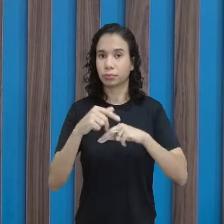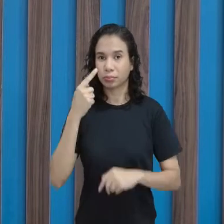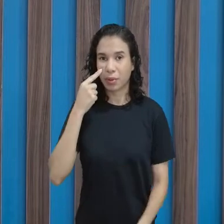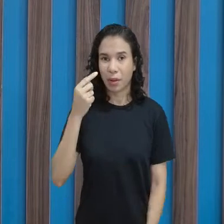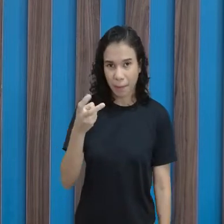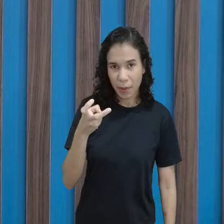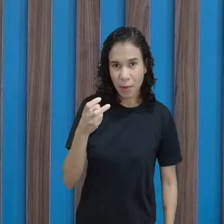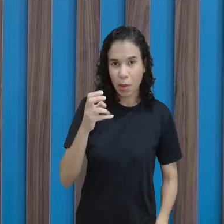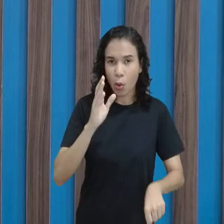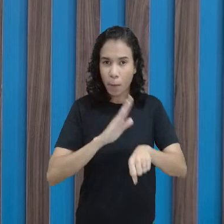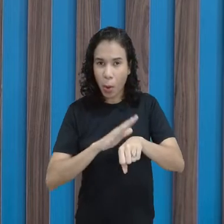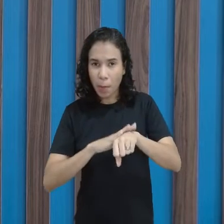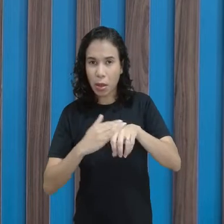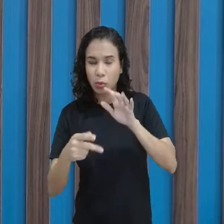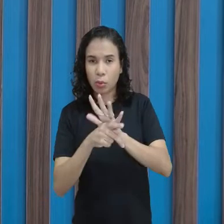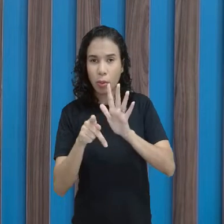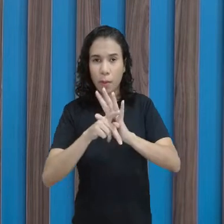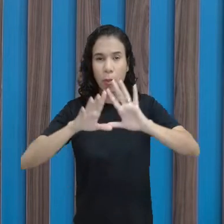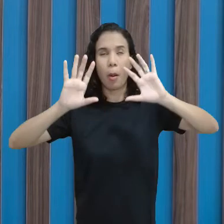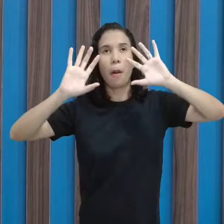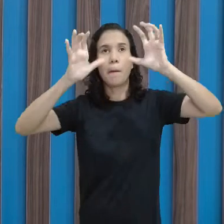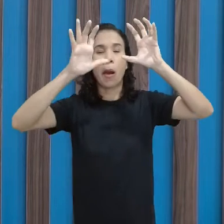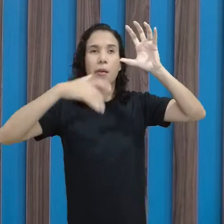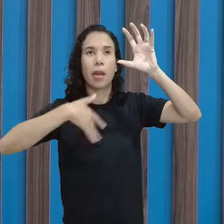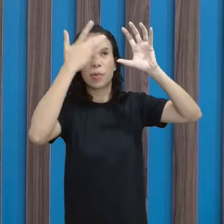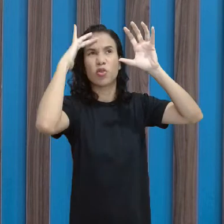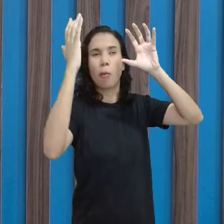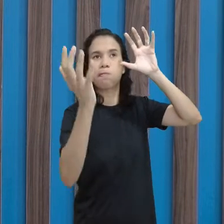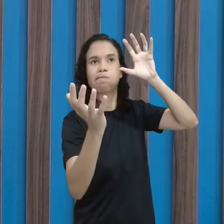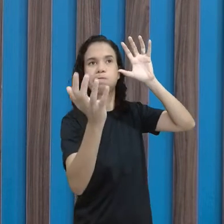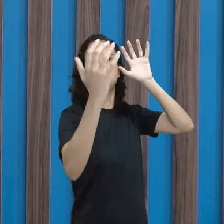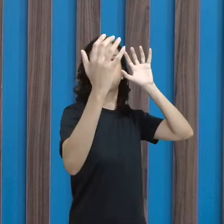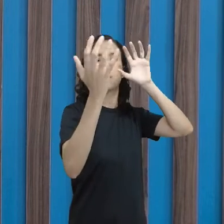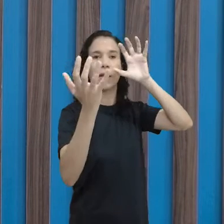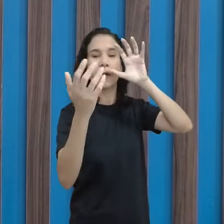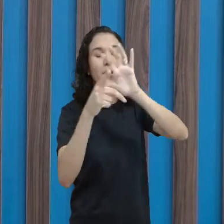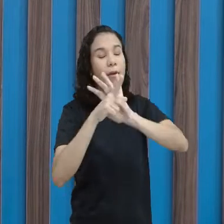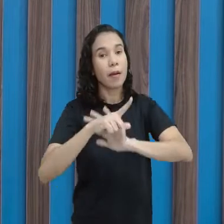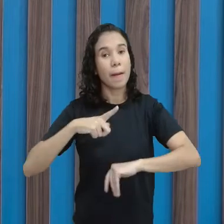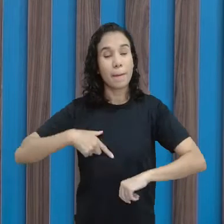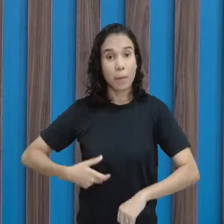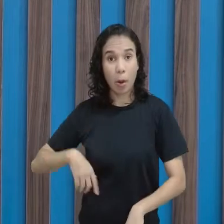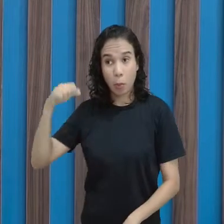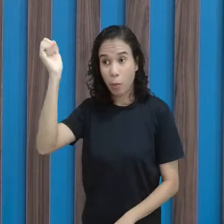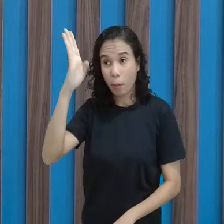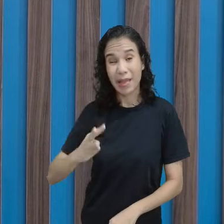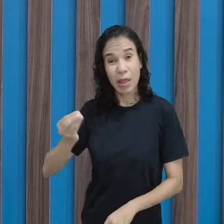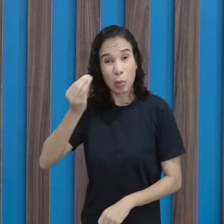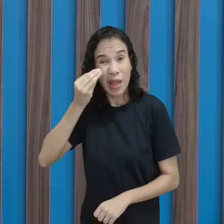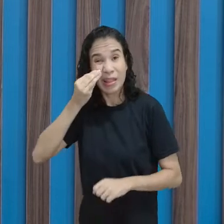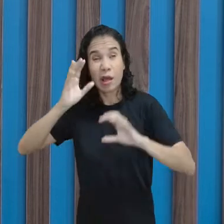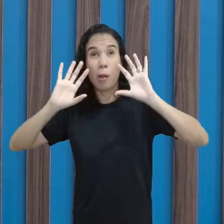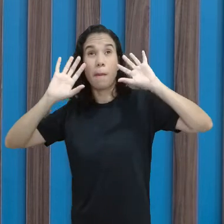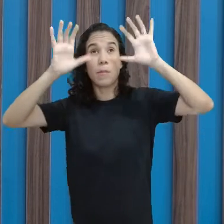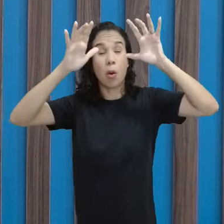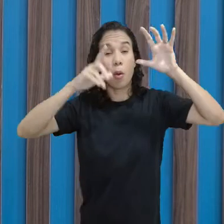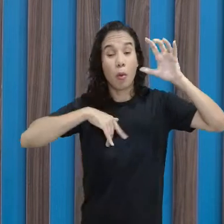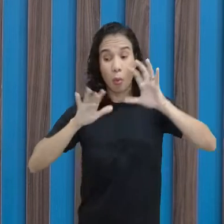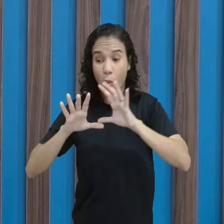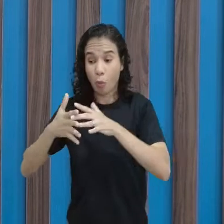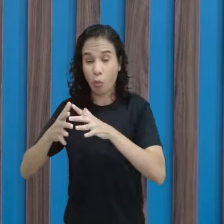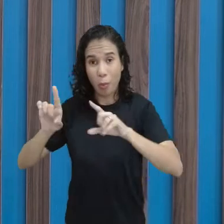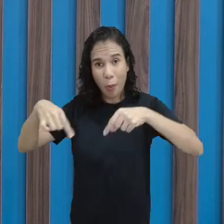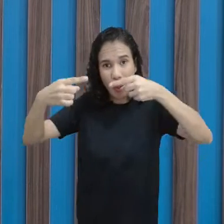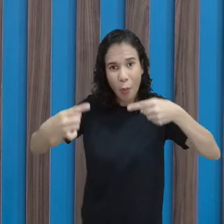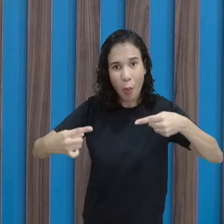viram, teve aí uma hora lá, que teve um bloqueio, né? Então, enquanto a seleção brasileira tava tentando passar a bola, a outra equipe tava lá tentando